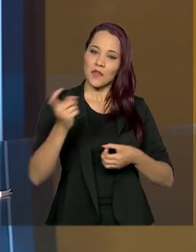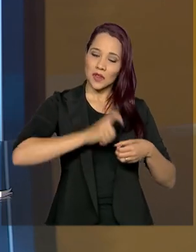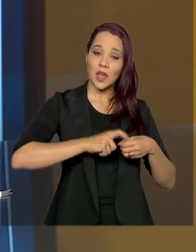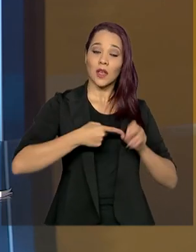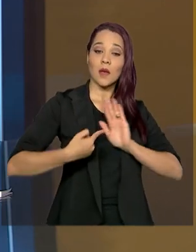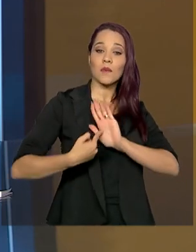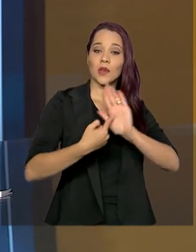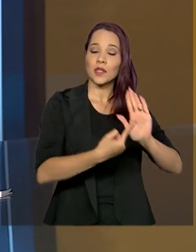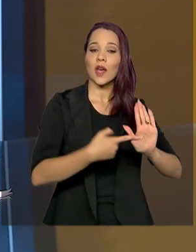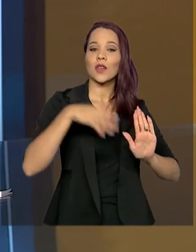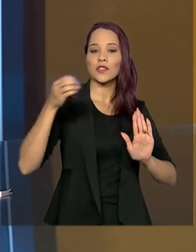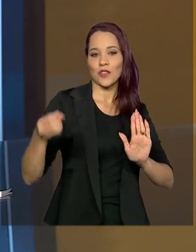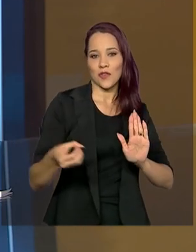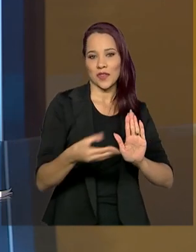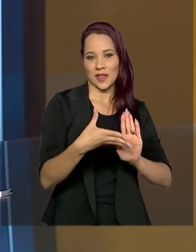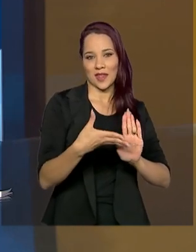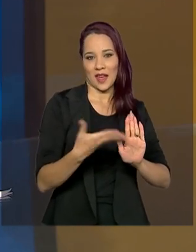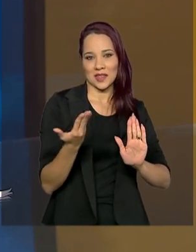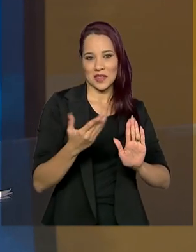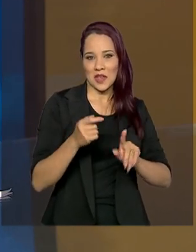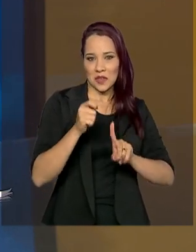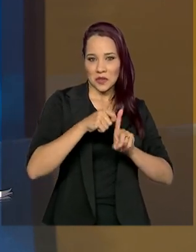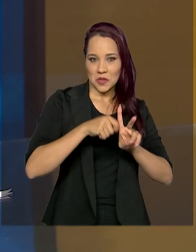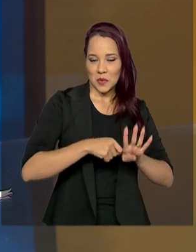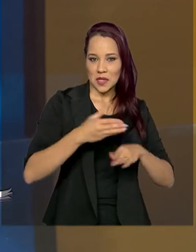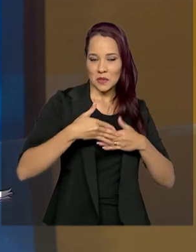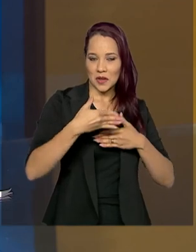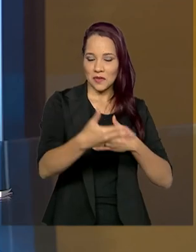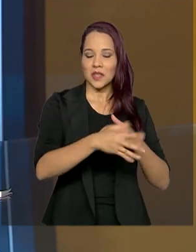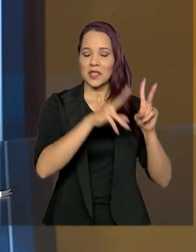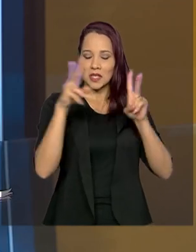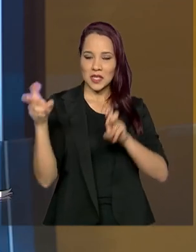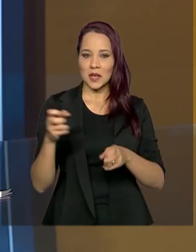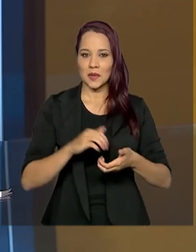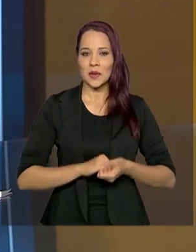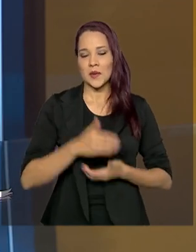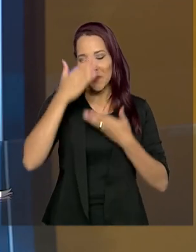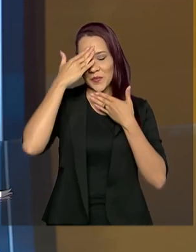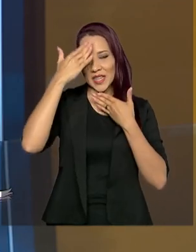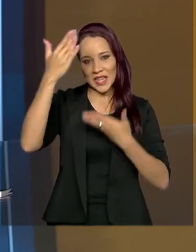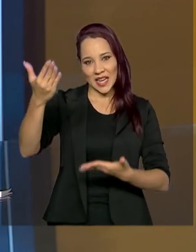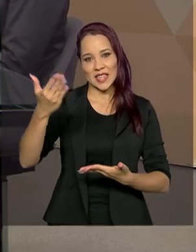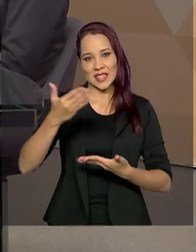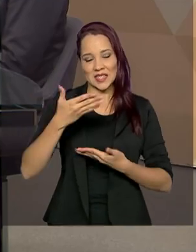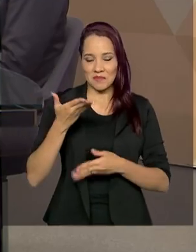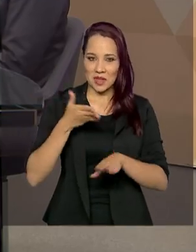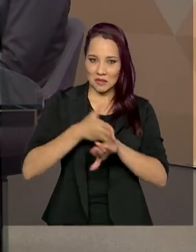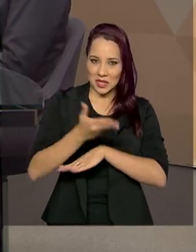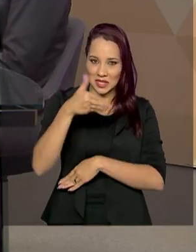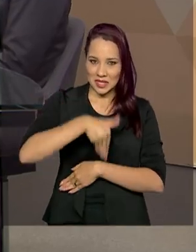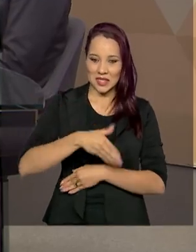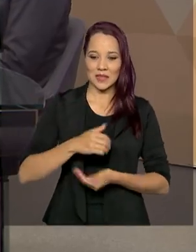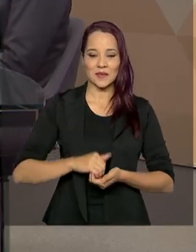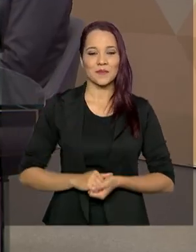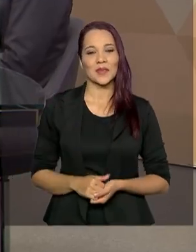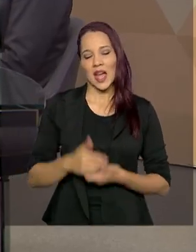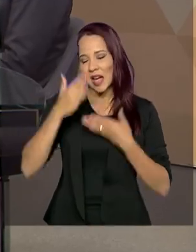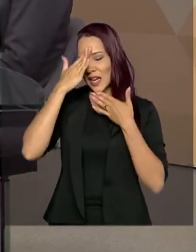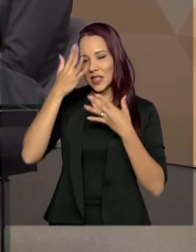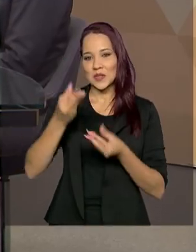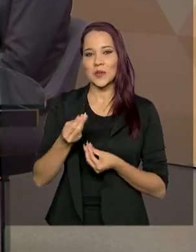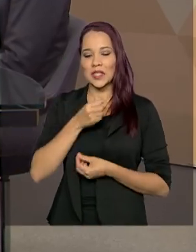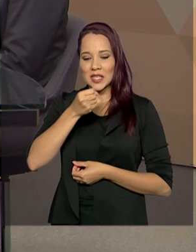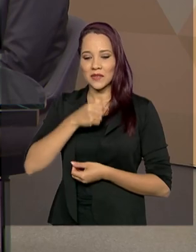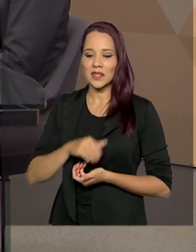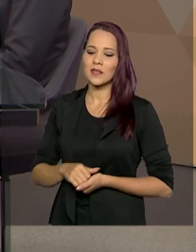apresentar as novidades nos próximos meses em relação a esse tema. Muito obrigado pela participação aqui no Brasil em Pauta. Agradeço muito a